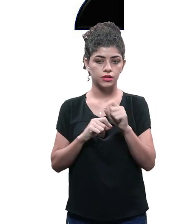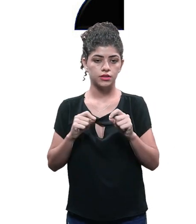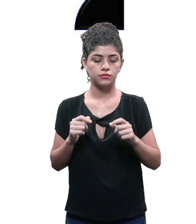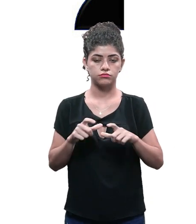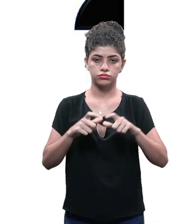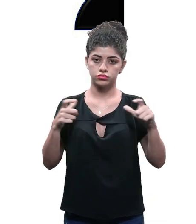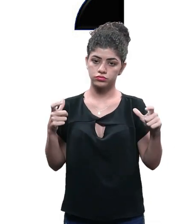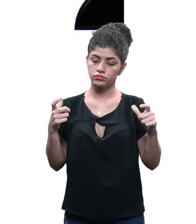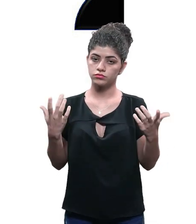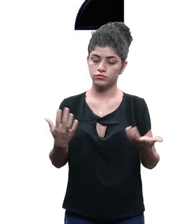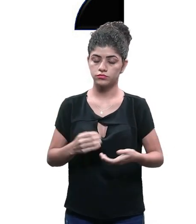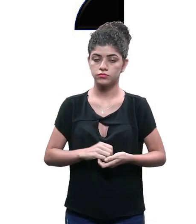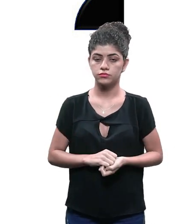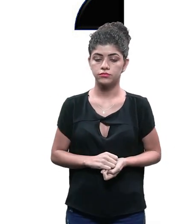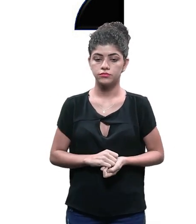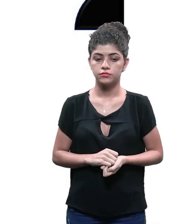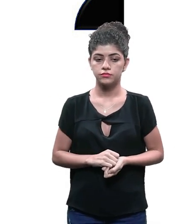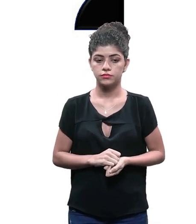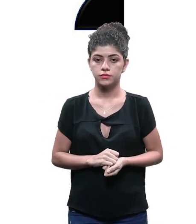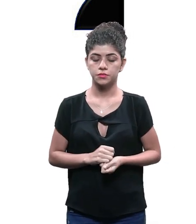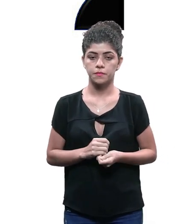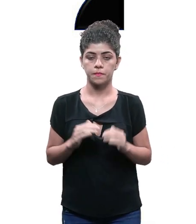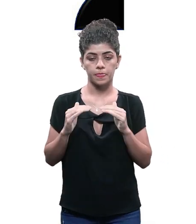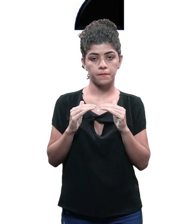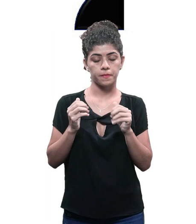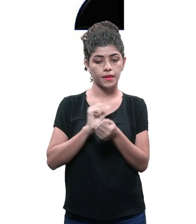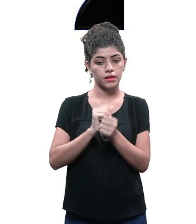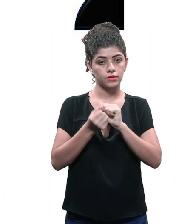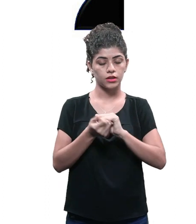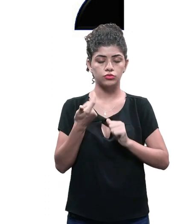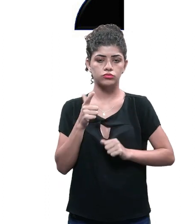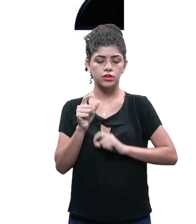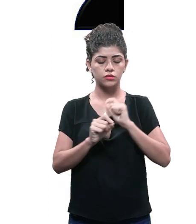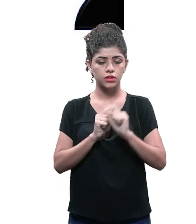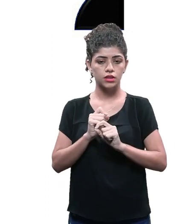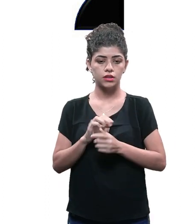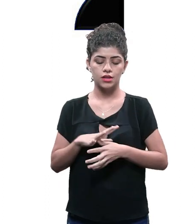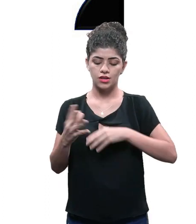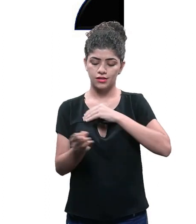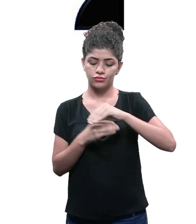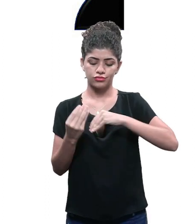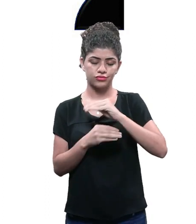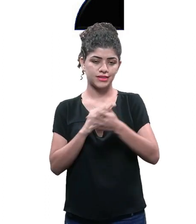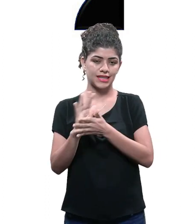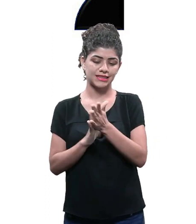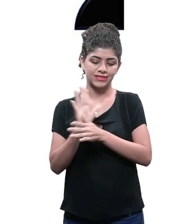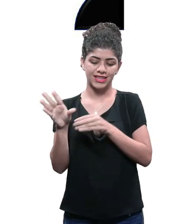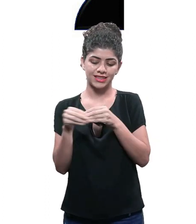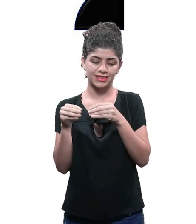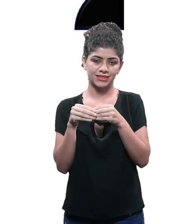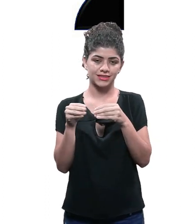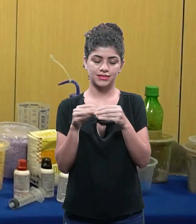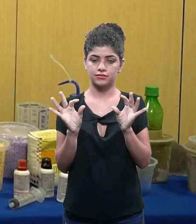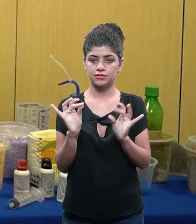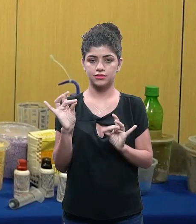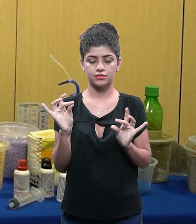você não definir uma proporção desses ingredientes apropriada, você não vai ter um compósito. Você vai ter no final uma farofa e não vai